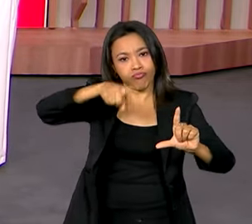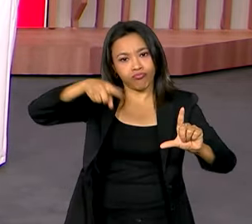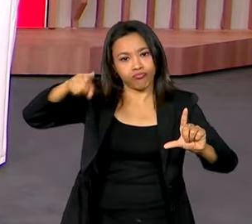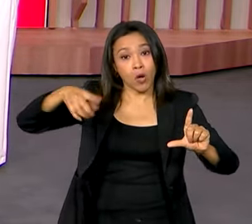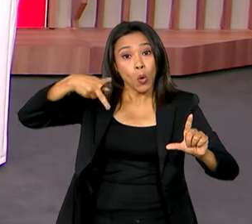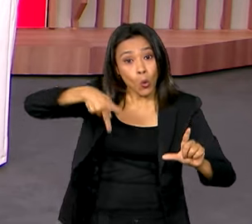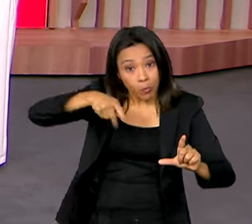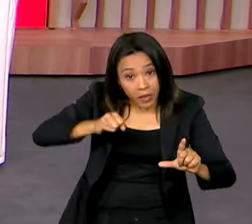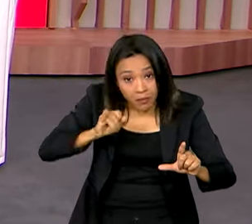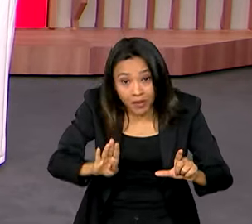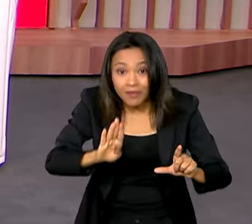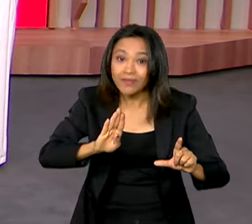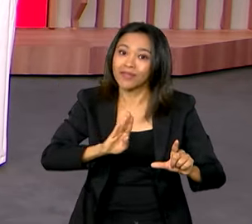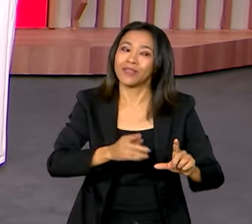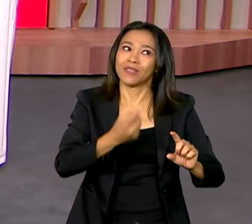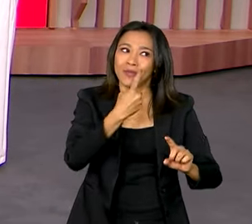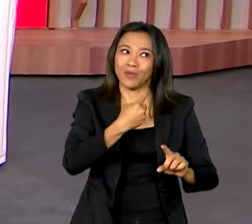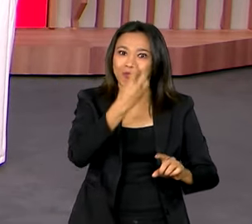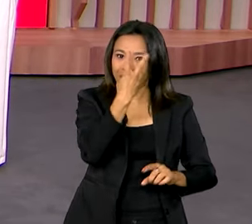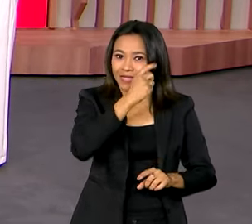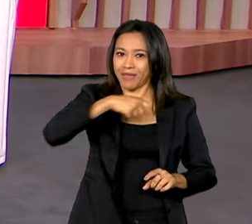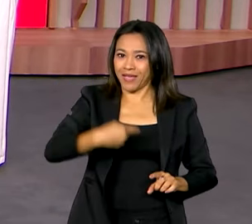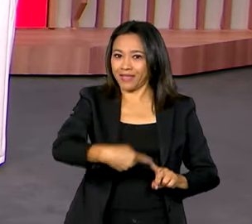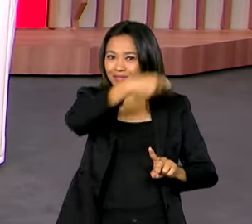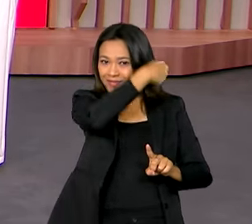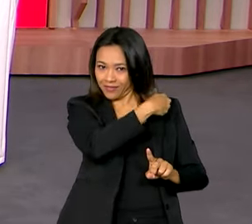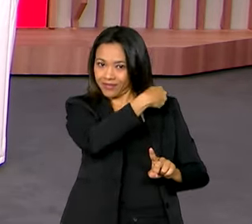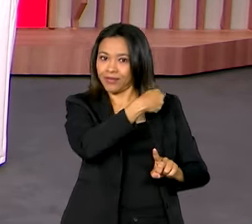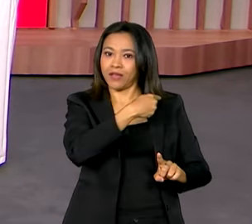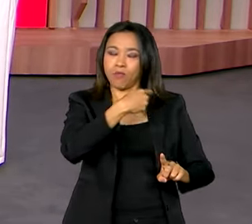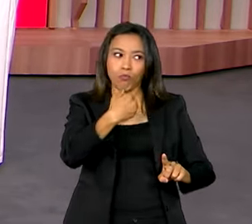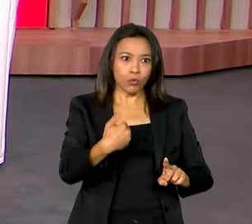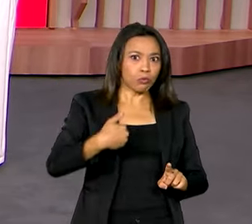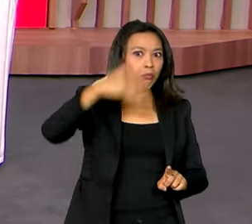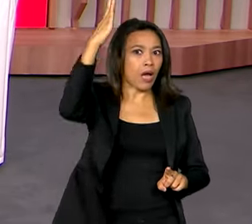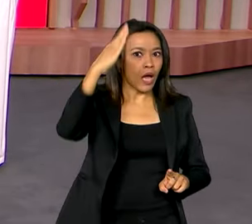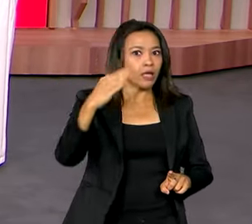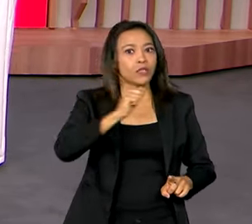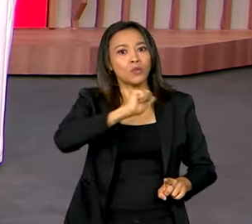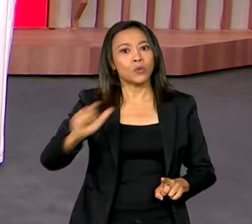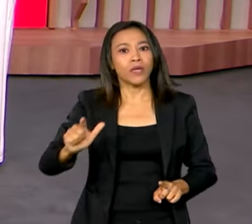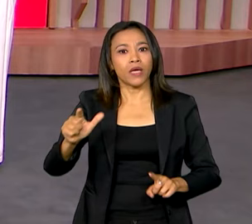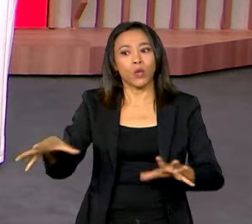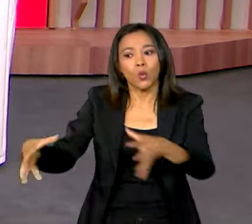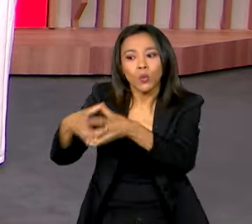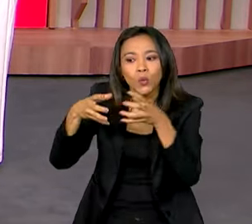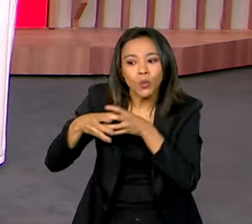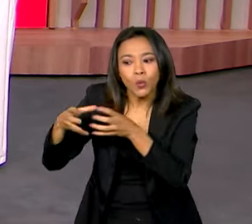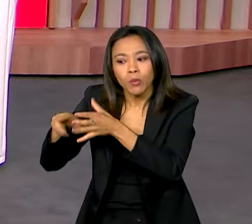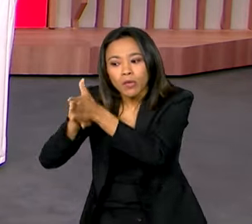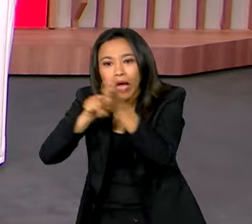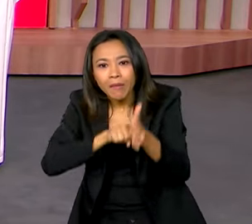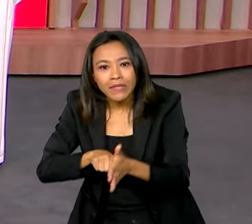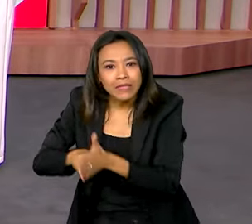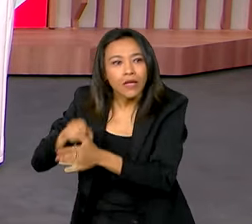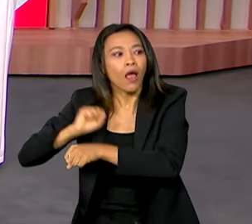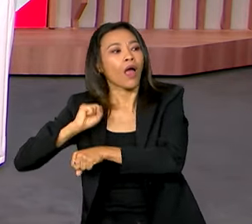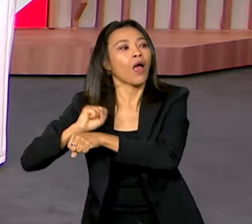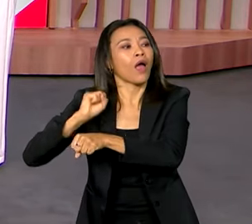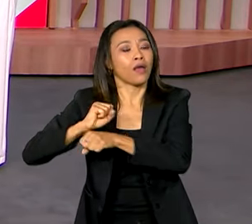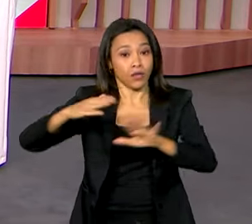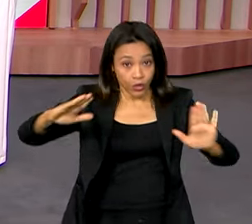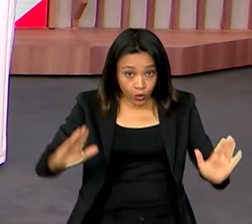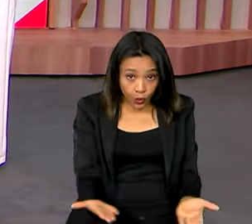do último trimestre, né? Muito maior do que o mercado esperava. E hoje, inclusive, vai sair a reprojeção